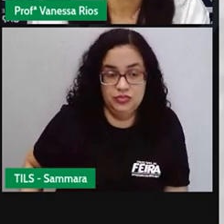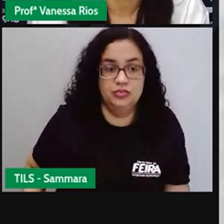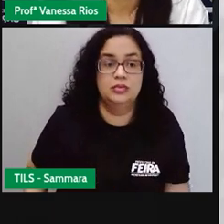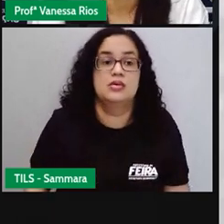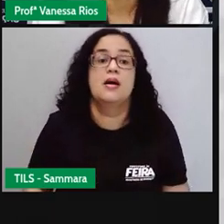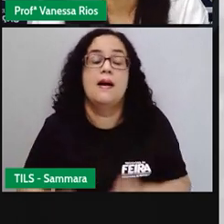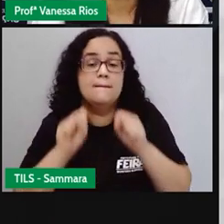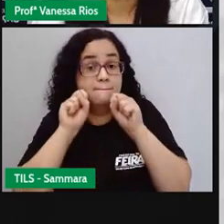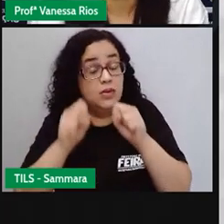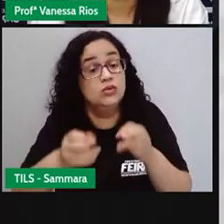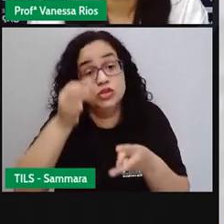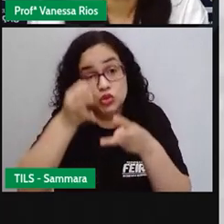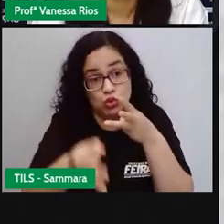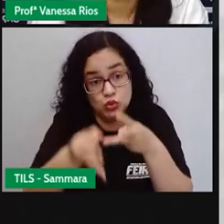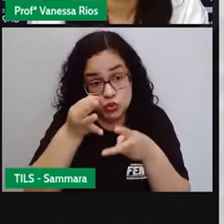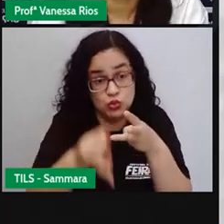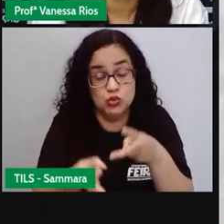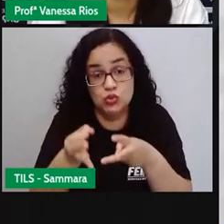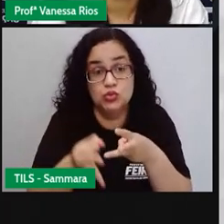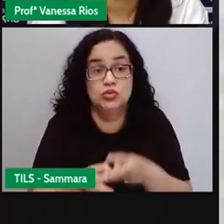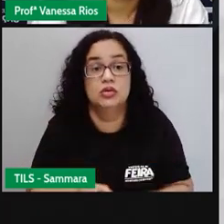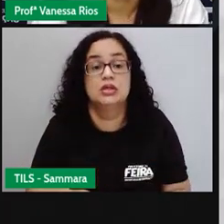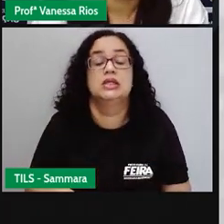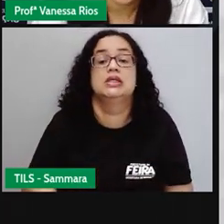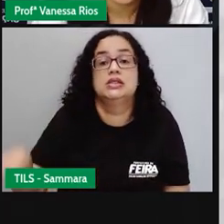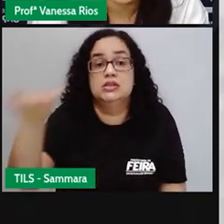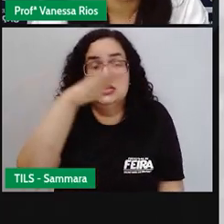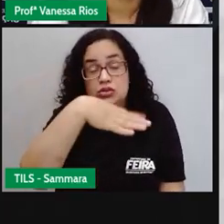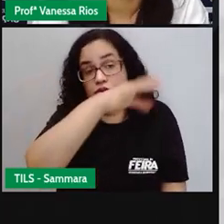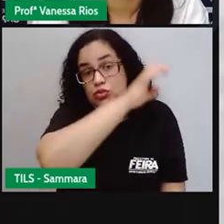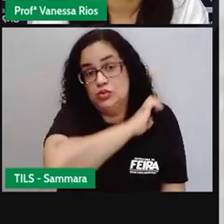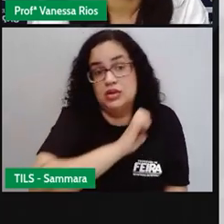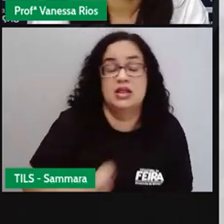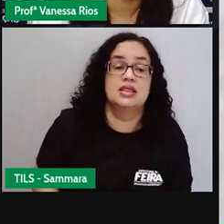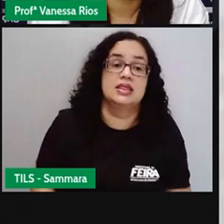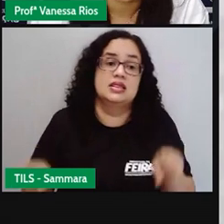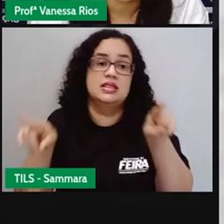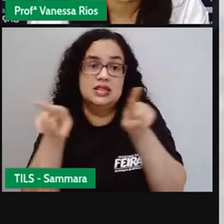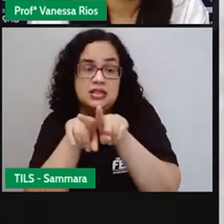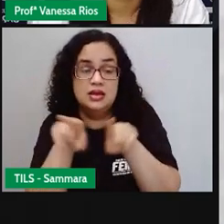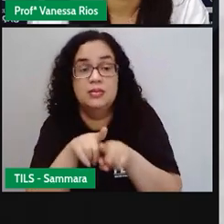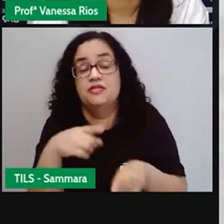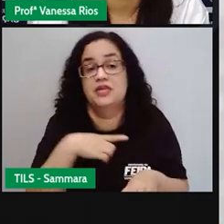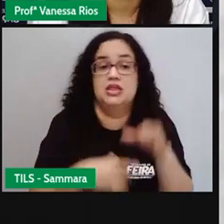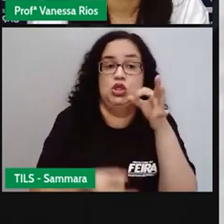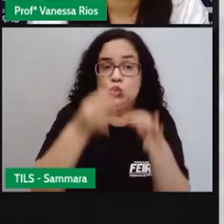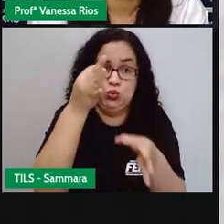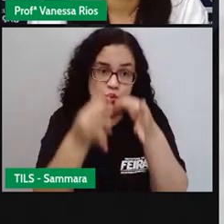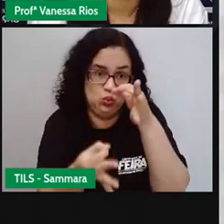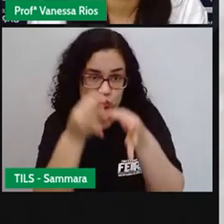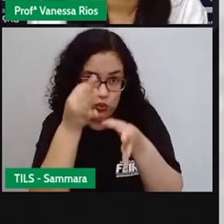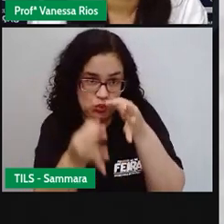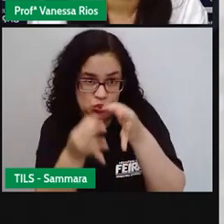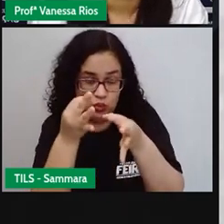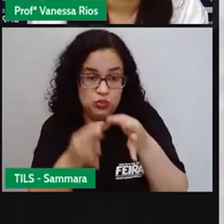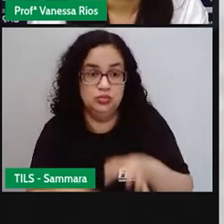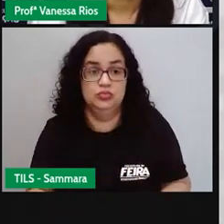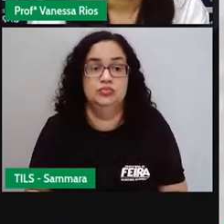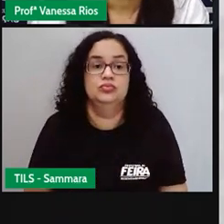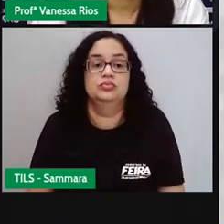E o poder judiciário são os tribunais estaduais, também aí vão existir os juristas, né, os juízes.